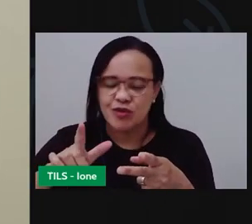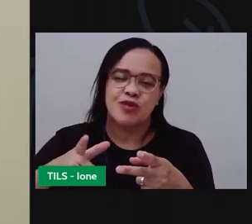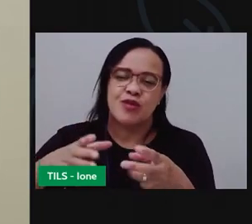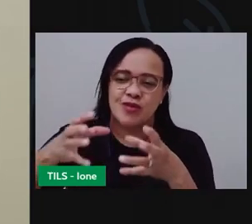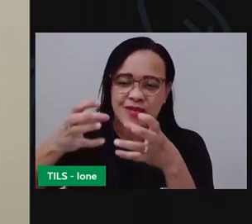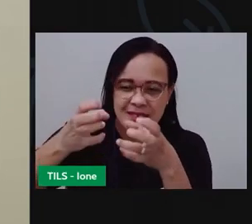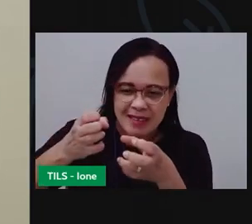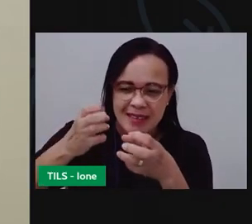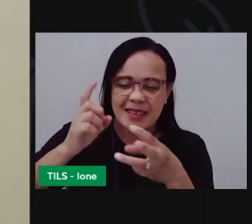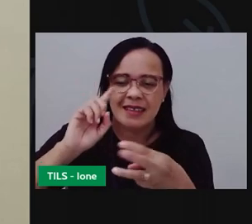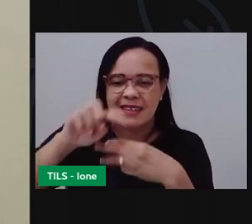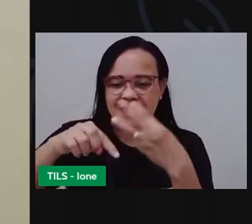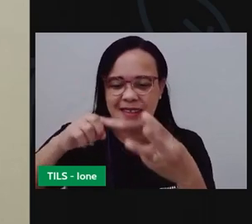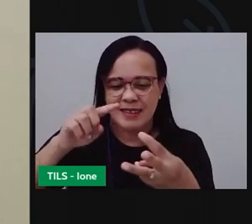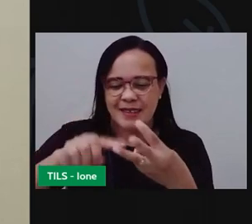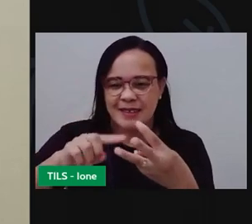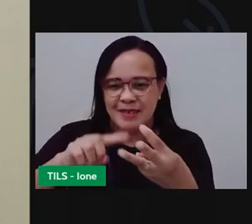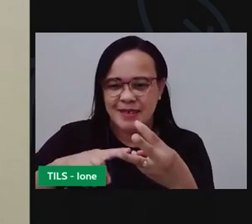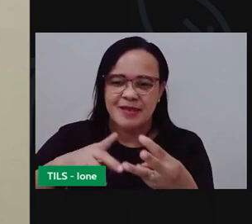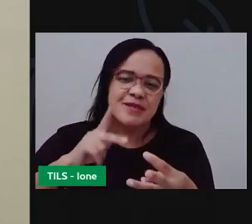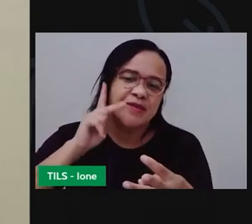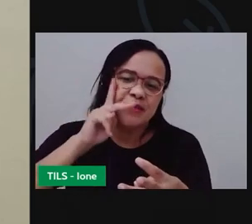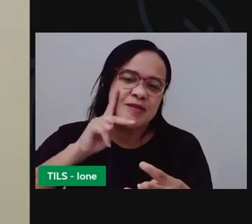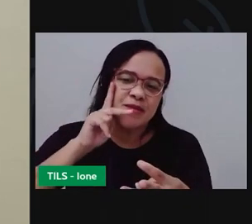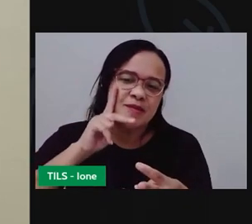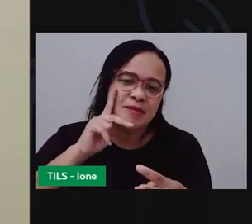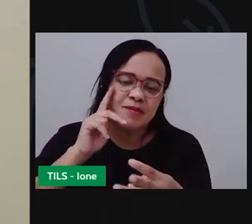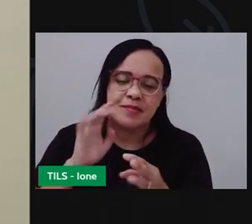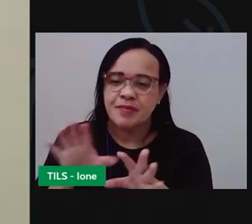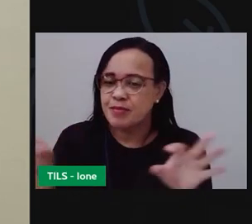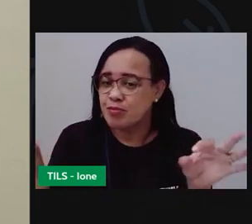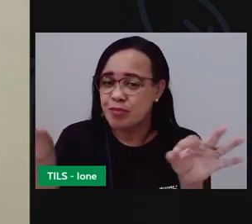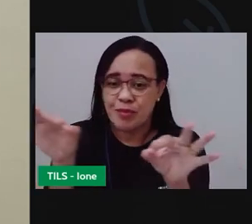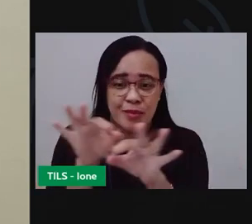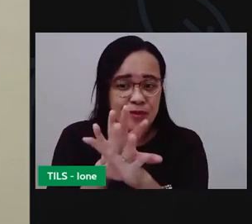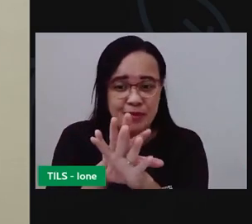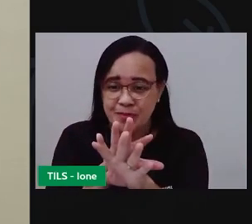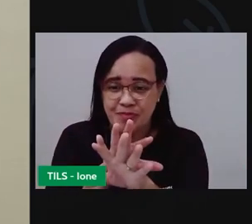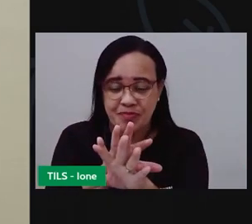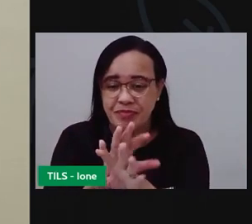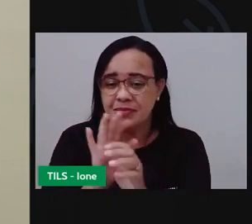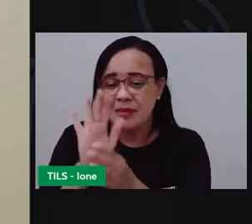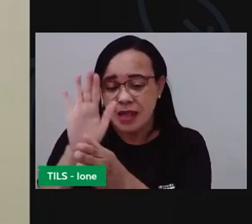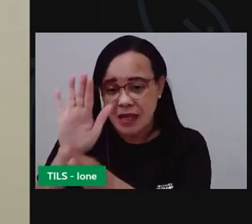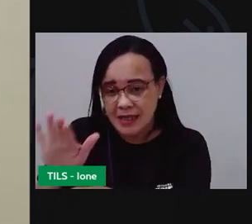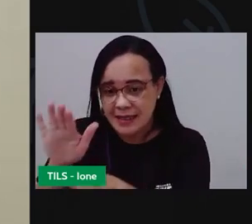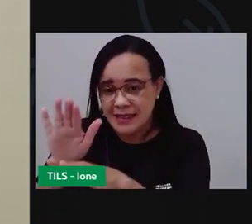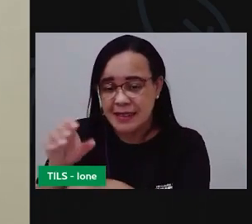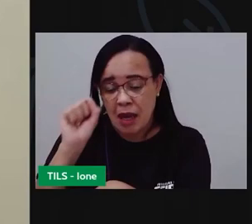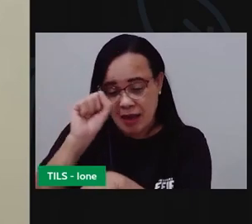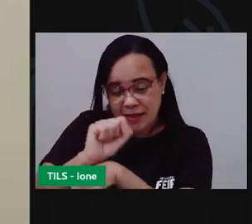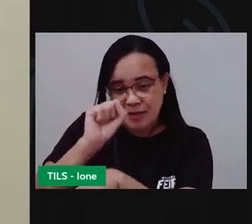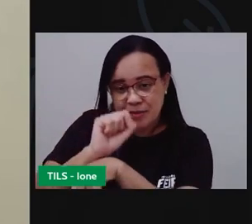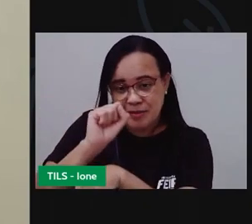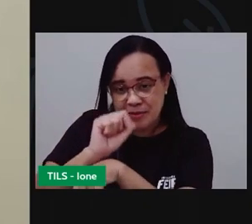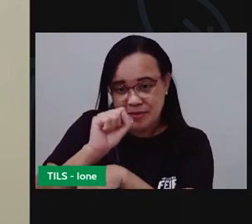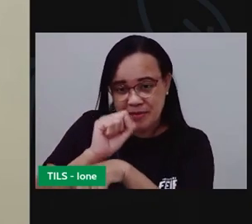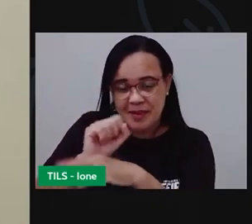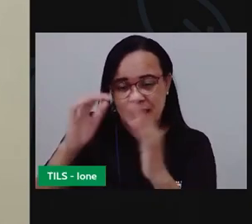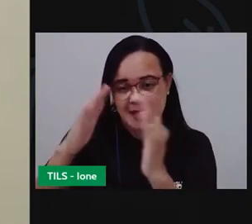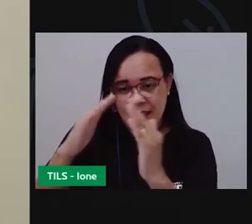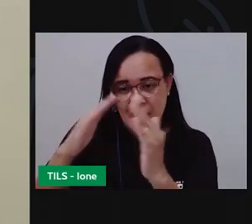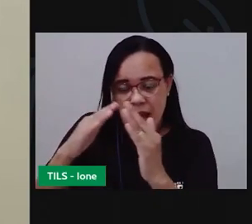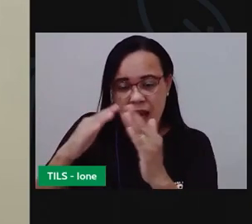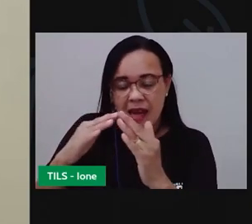fechar tá feito agora é só colocar aí no canto da sua casa e observando os